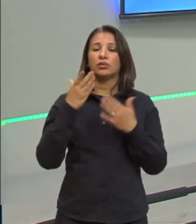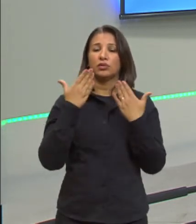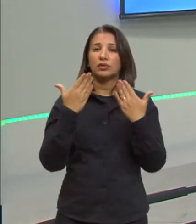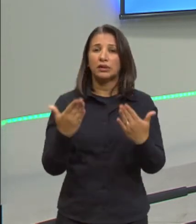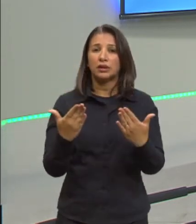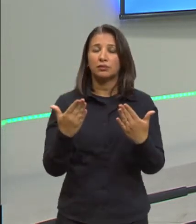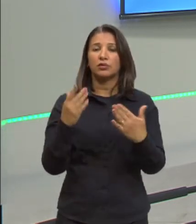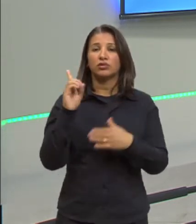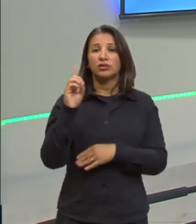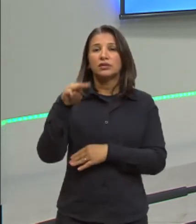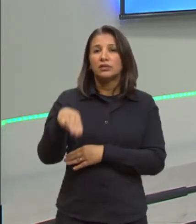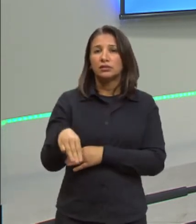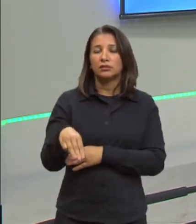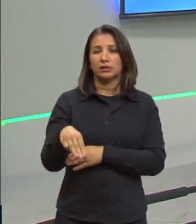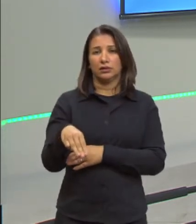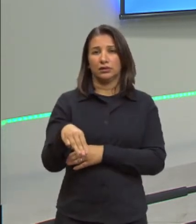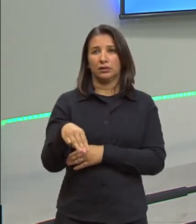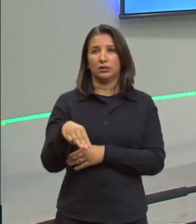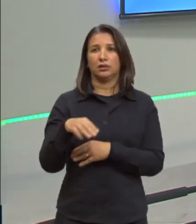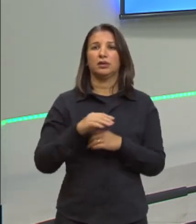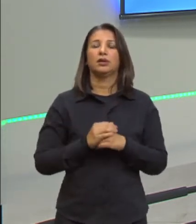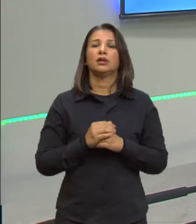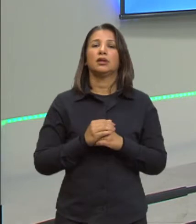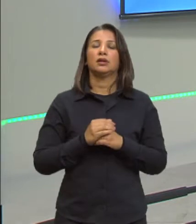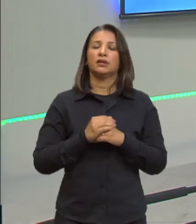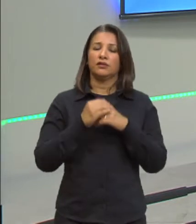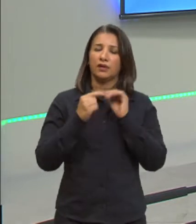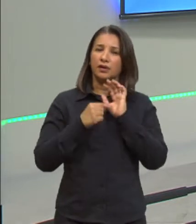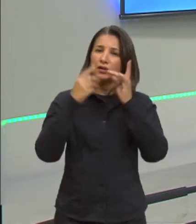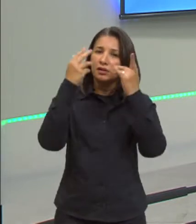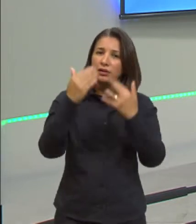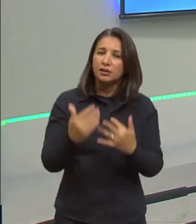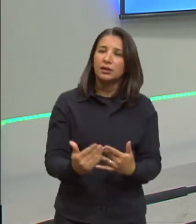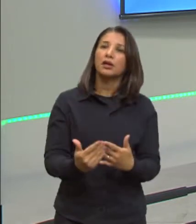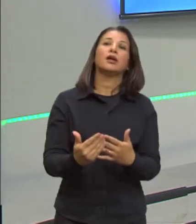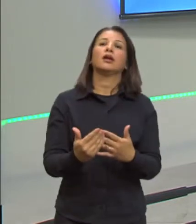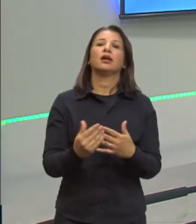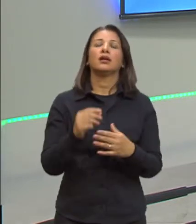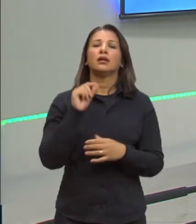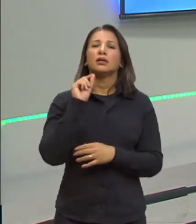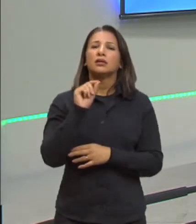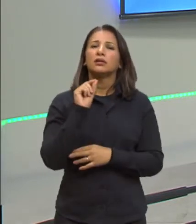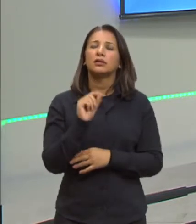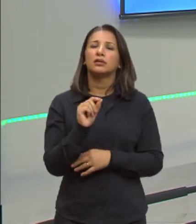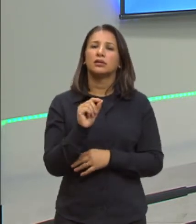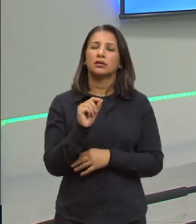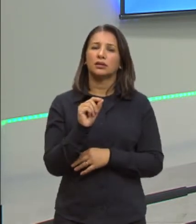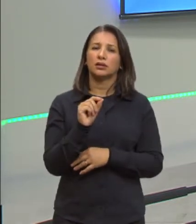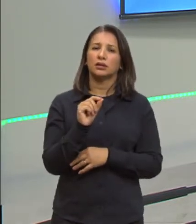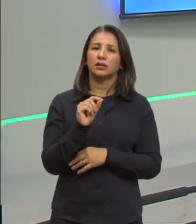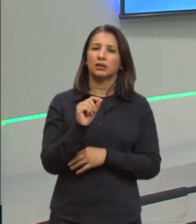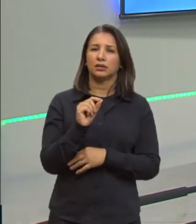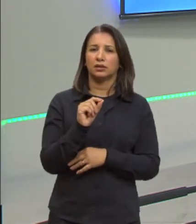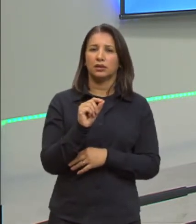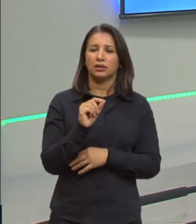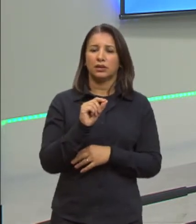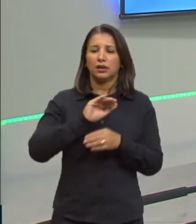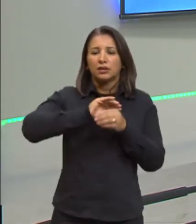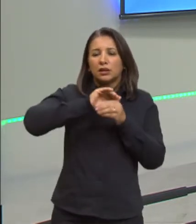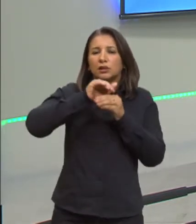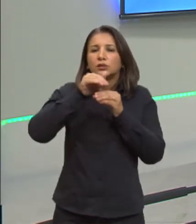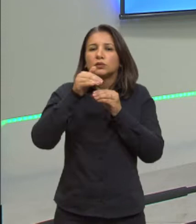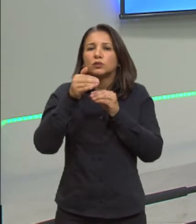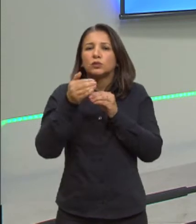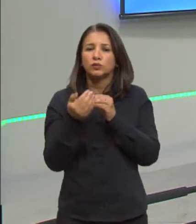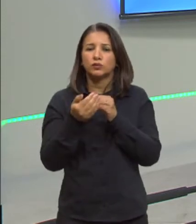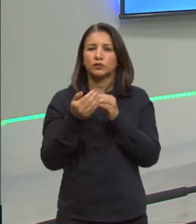de dilatação térmica é que vai definir essa curva que vai fazer,